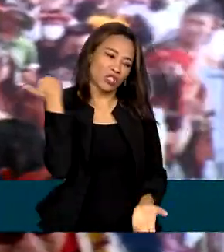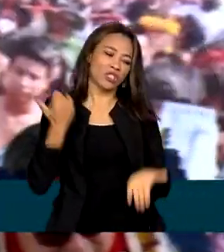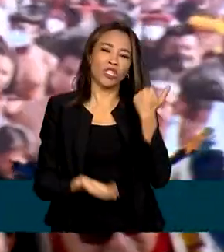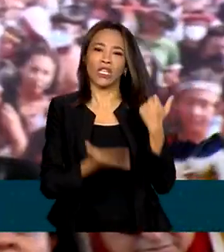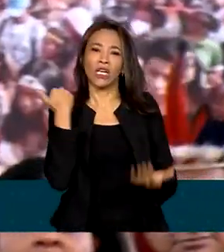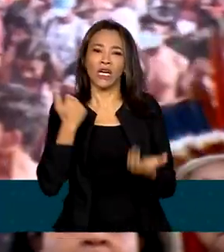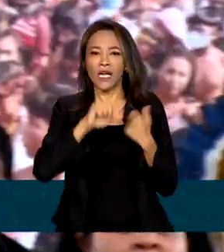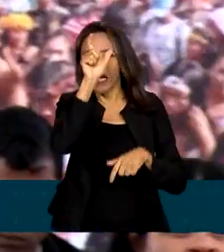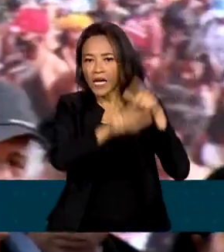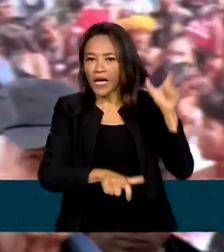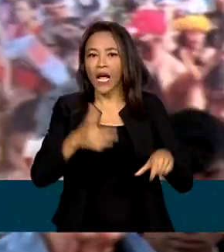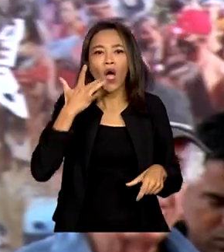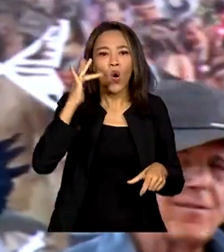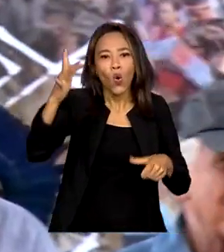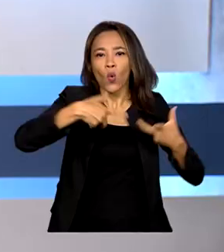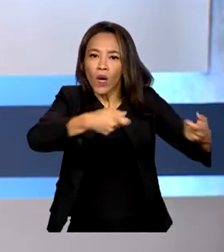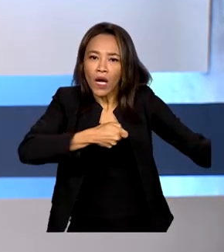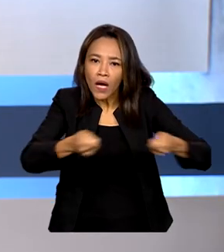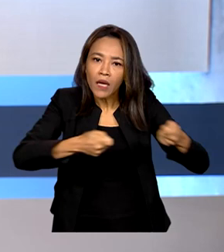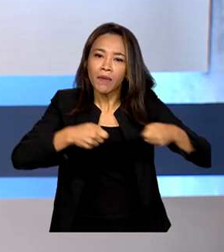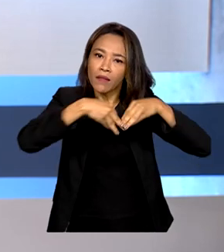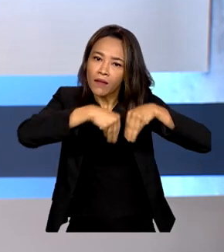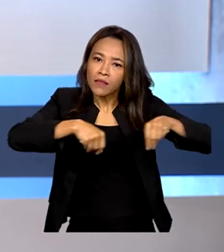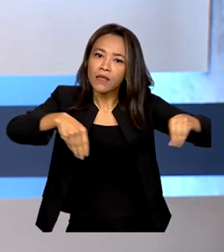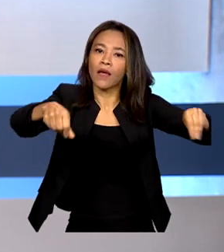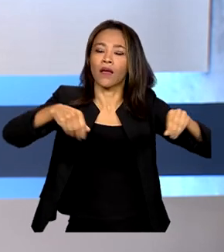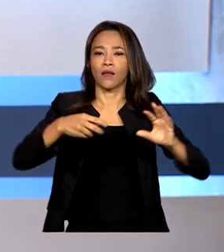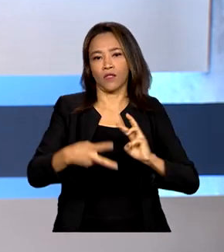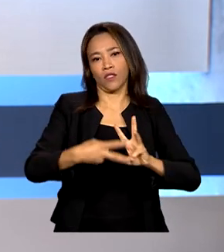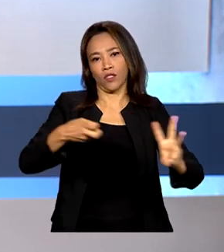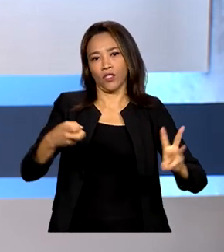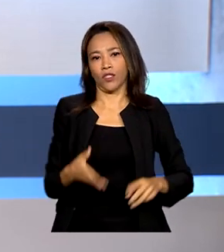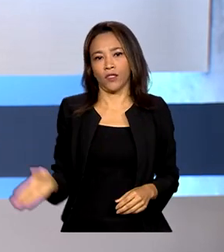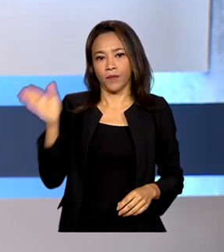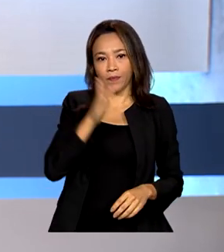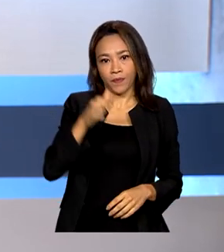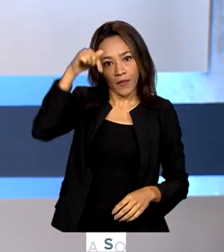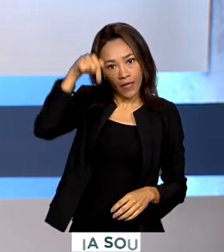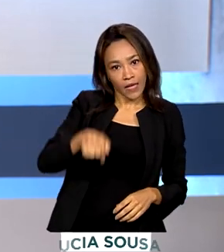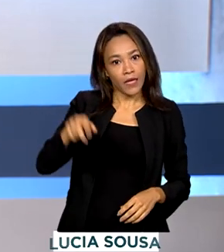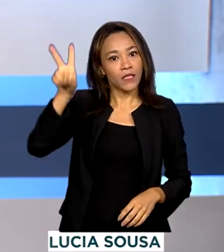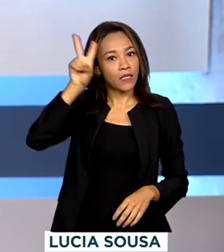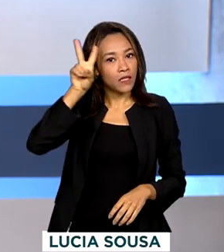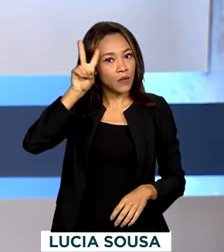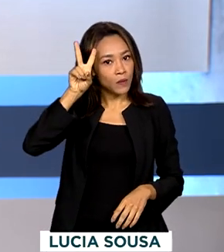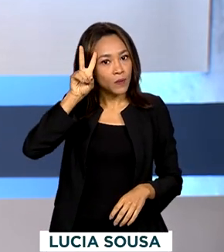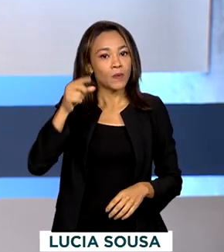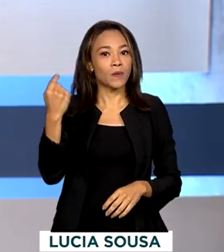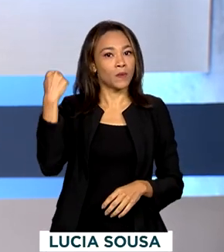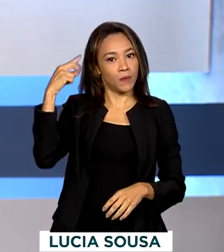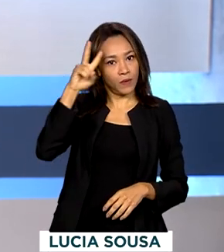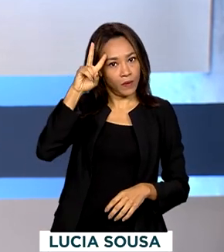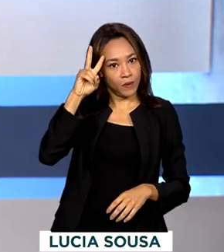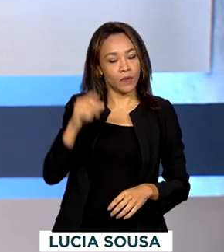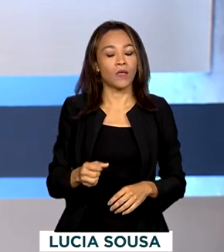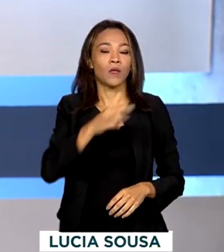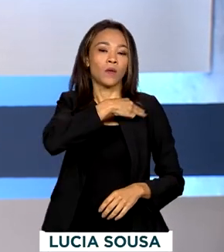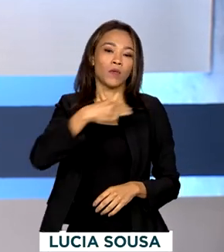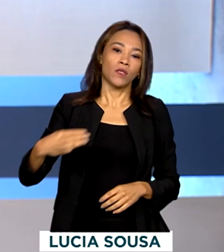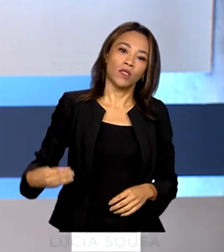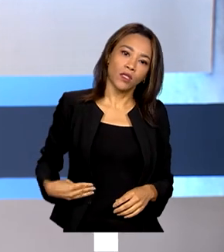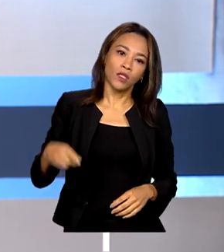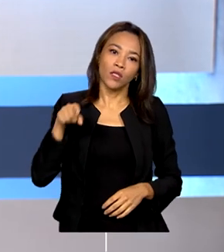garimpeiros das terras indígenas. E nesta segunda-feira, o ministro do Desenvolvimento e Assistência